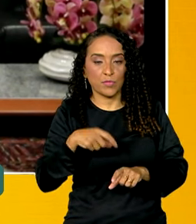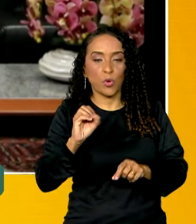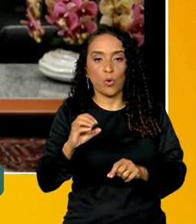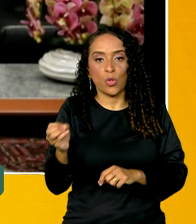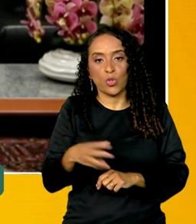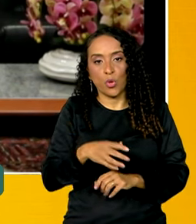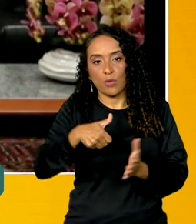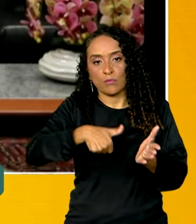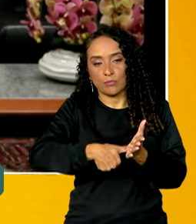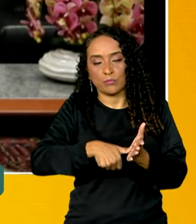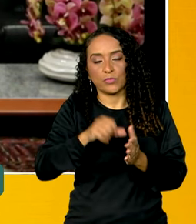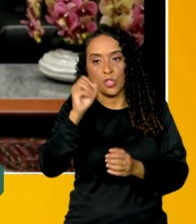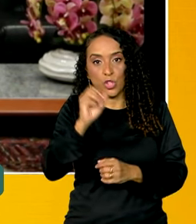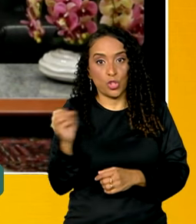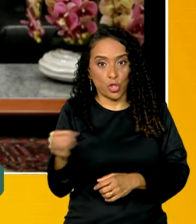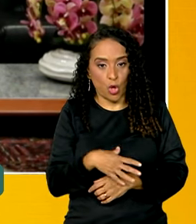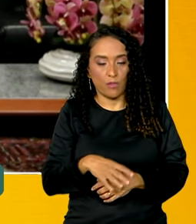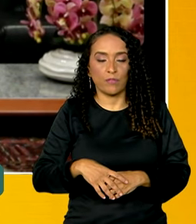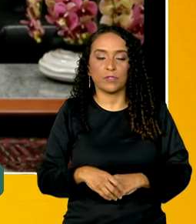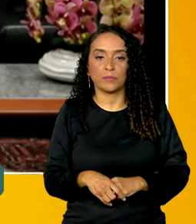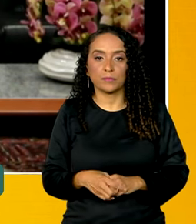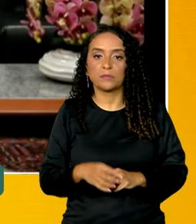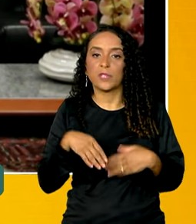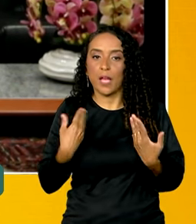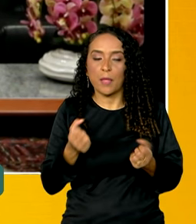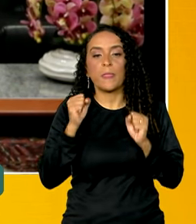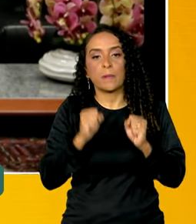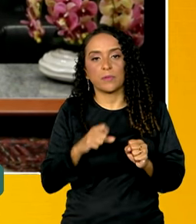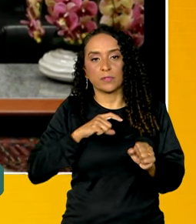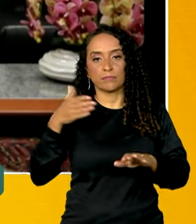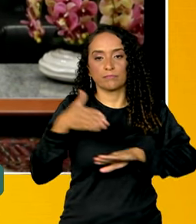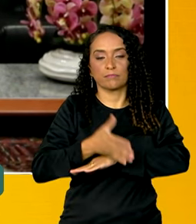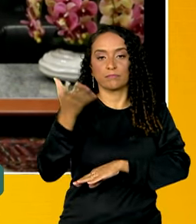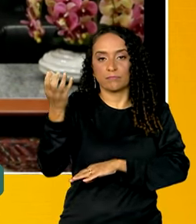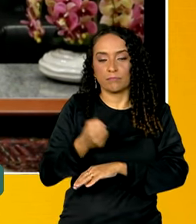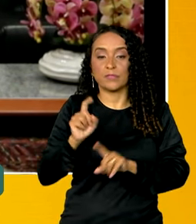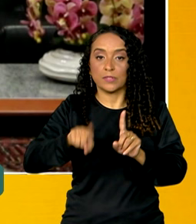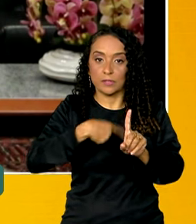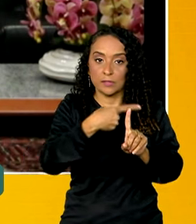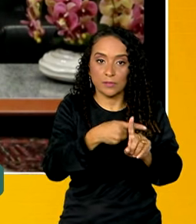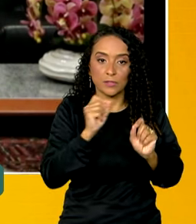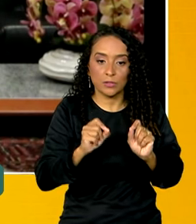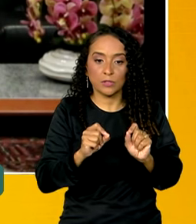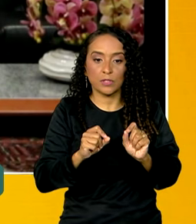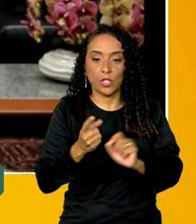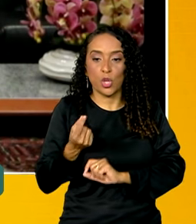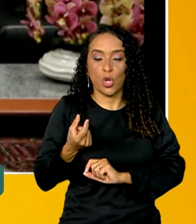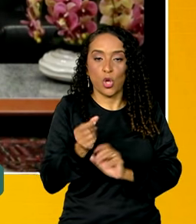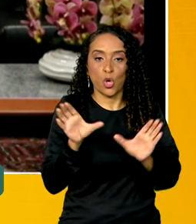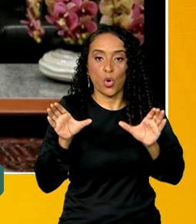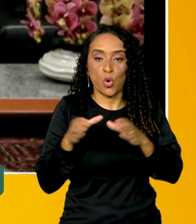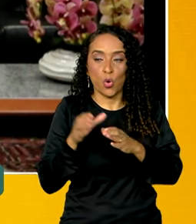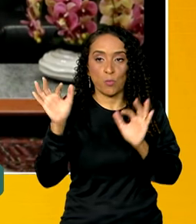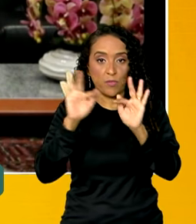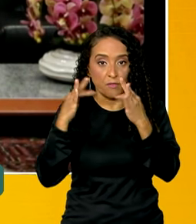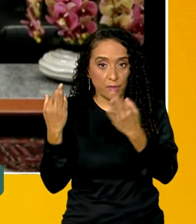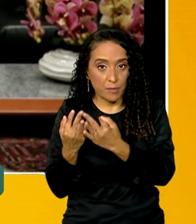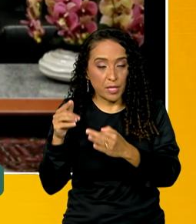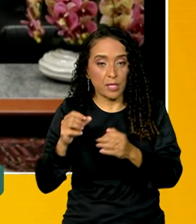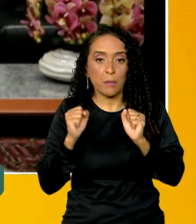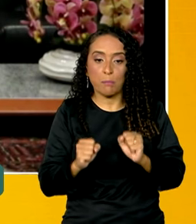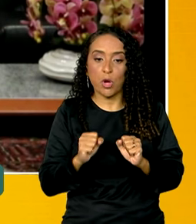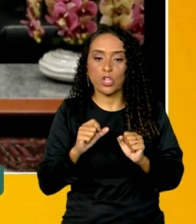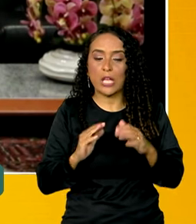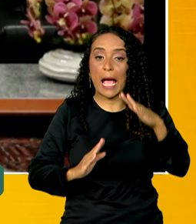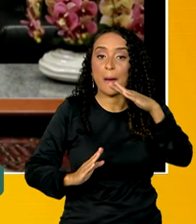nova carteira de identificação nacional, a SIM, para poder ter acesso ao benefício. Além disso, a renda do grupo familiar pode